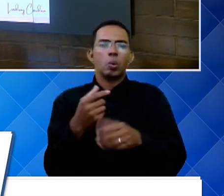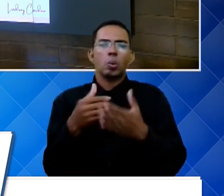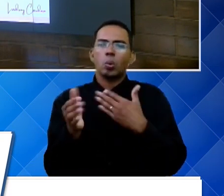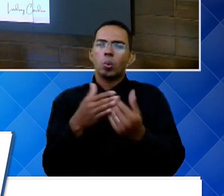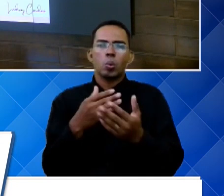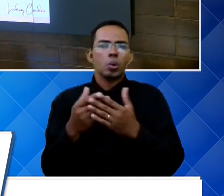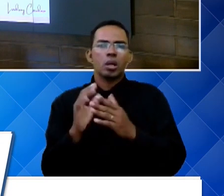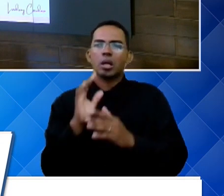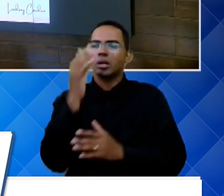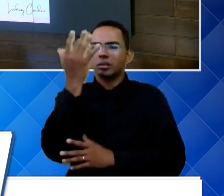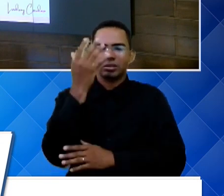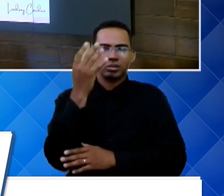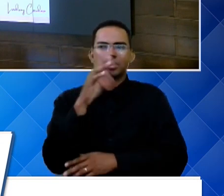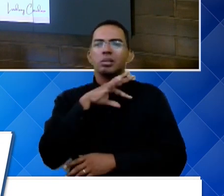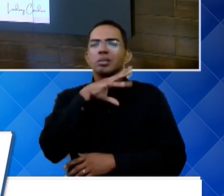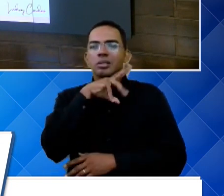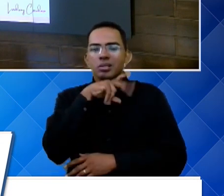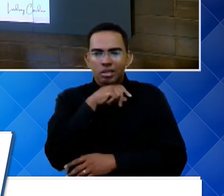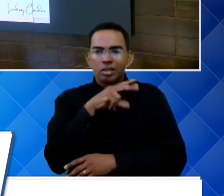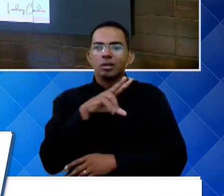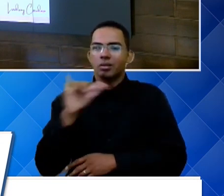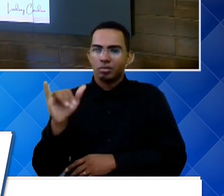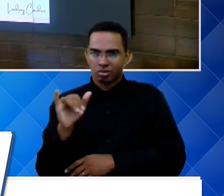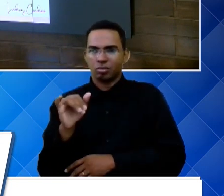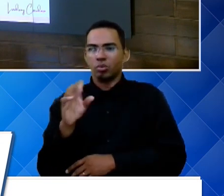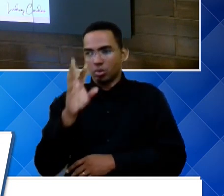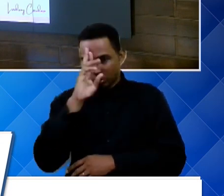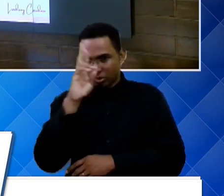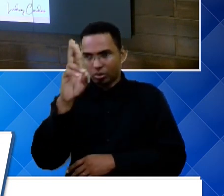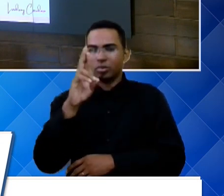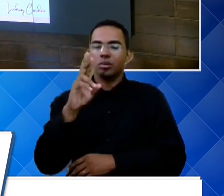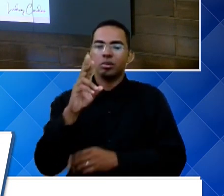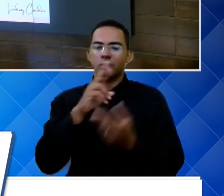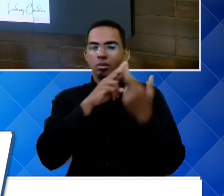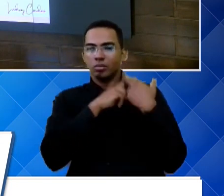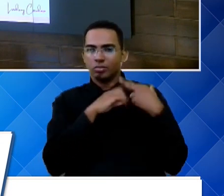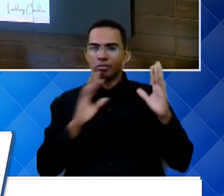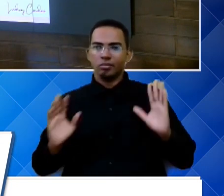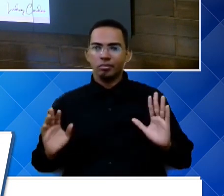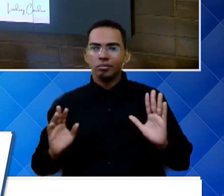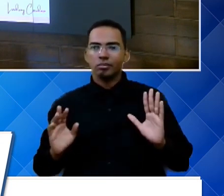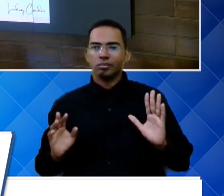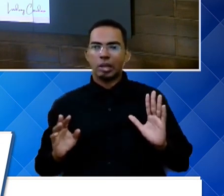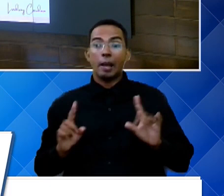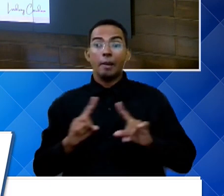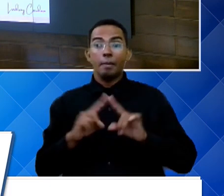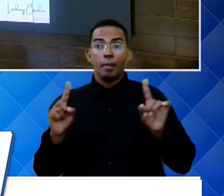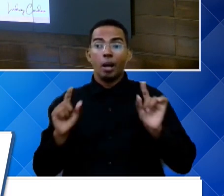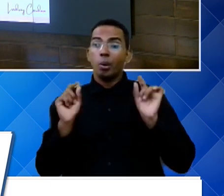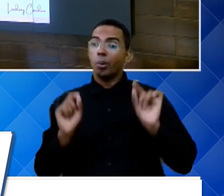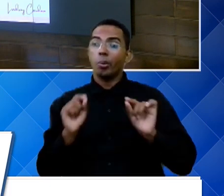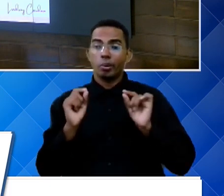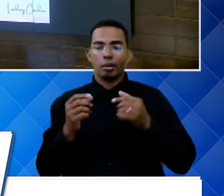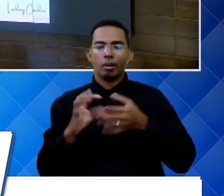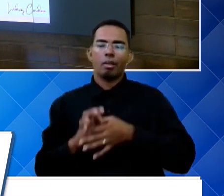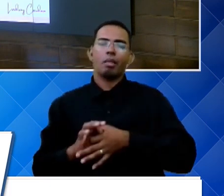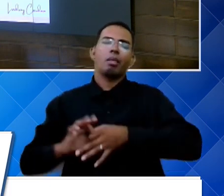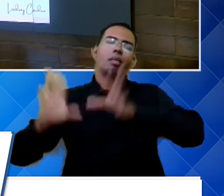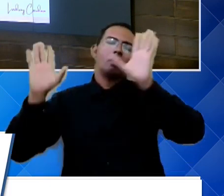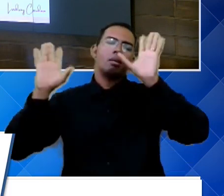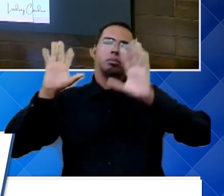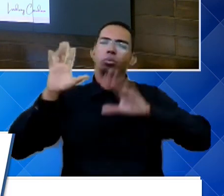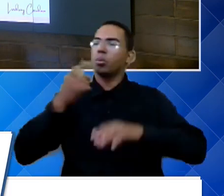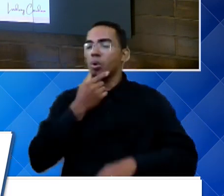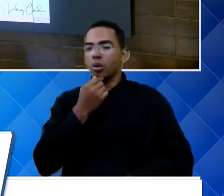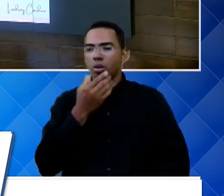que acontecer com esse animal, vai o dono ser responsabilizado por isso. Só que, tá, a Deus dará, a captura chega, eu